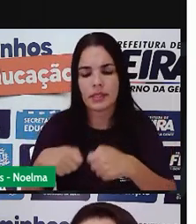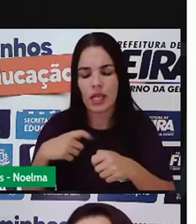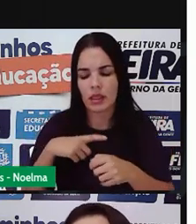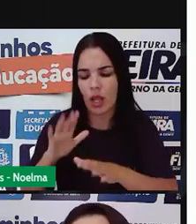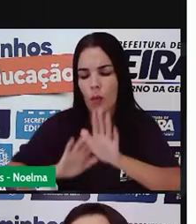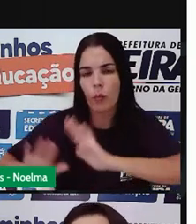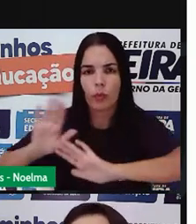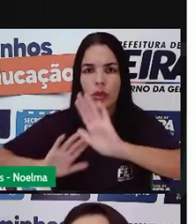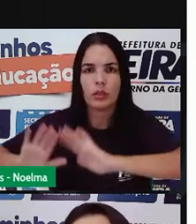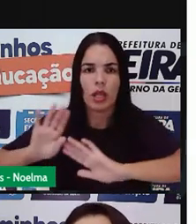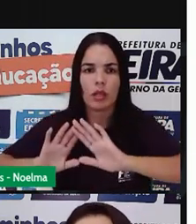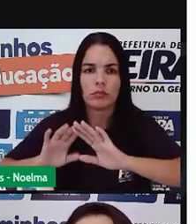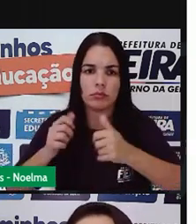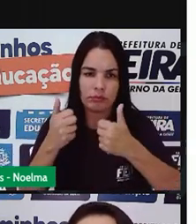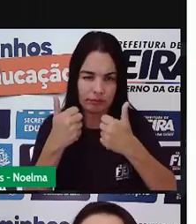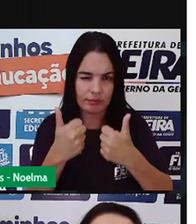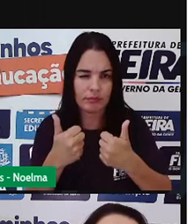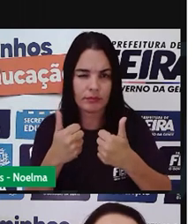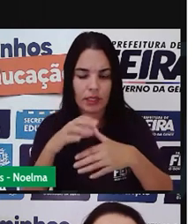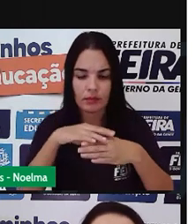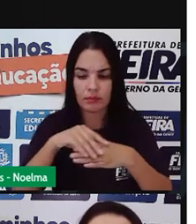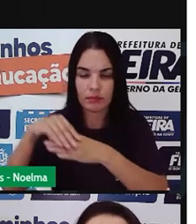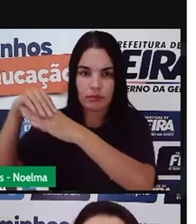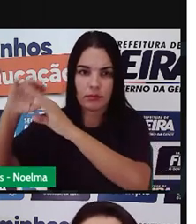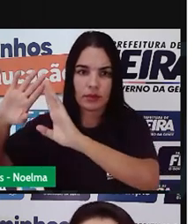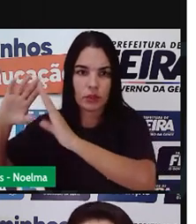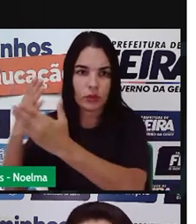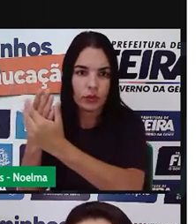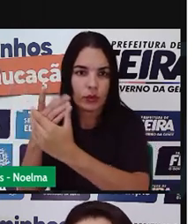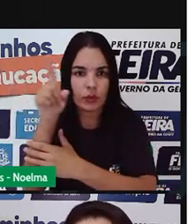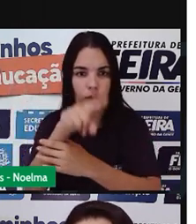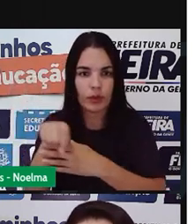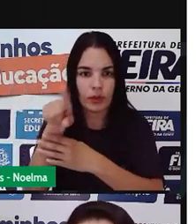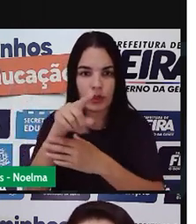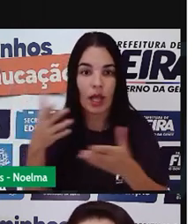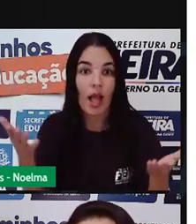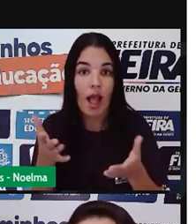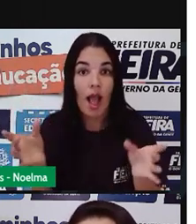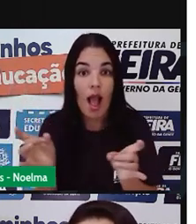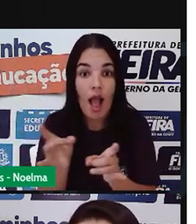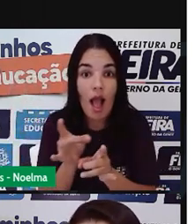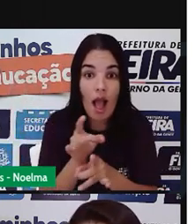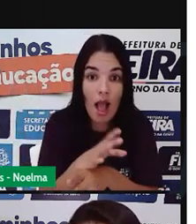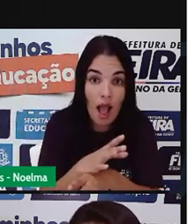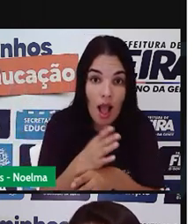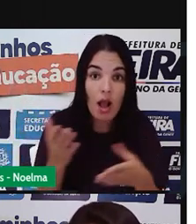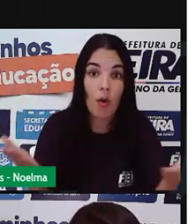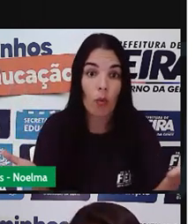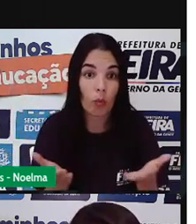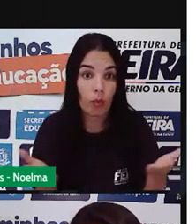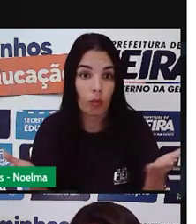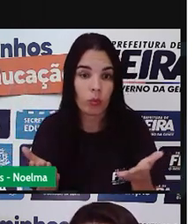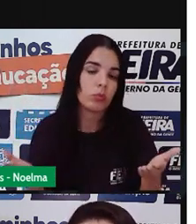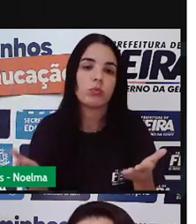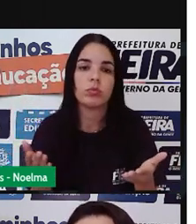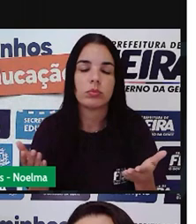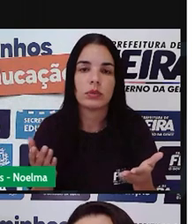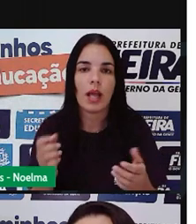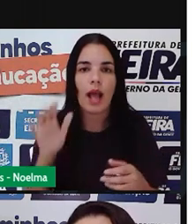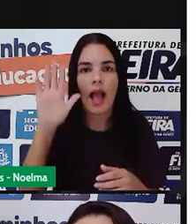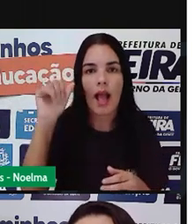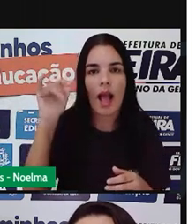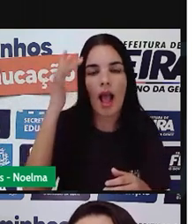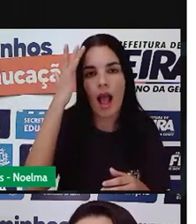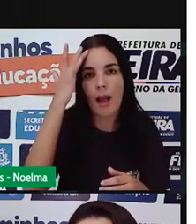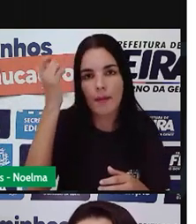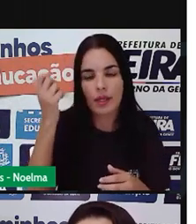capricho e de entregarem aí também as escolas de vocês a nossa aula ela vai se encerrando por aqui e amanhã